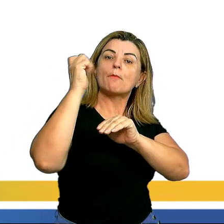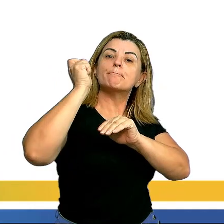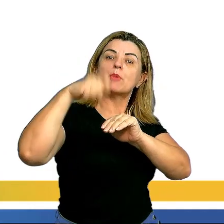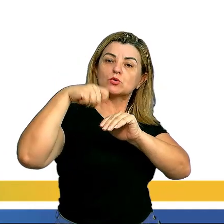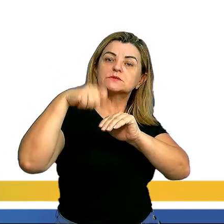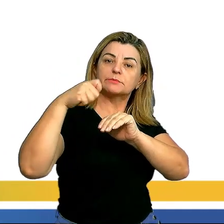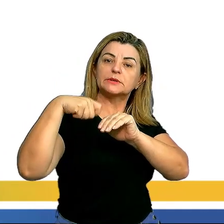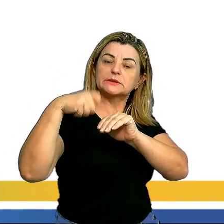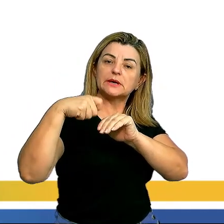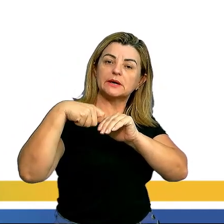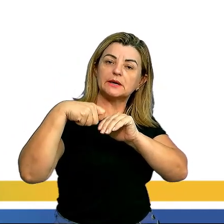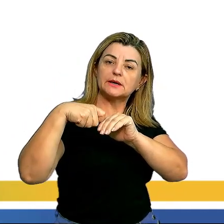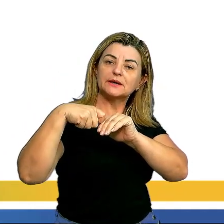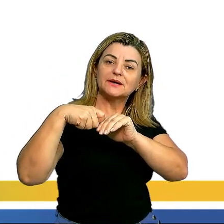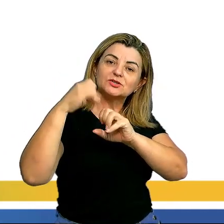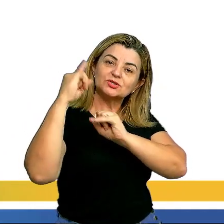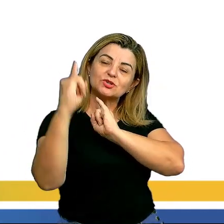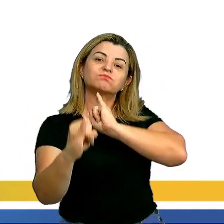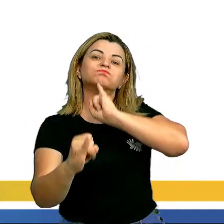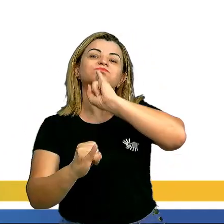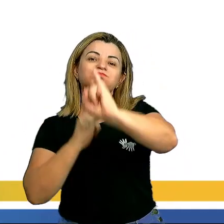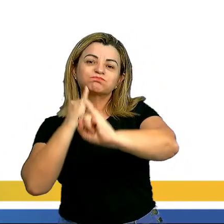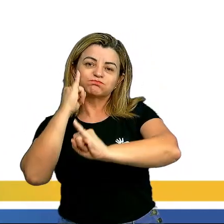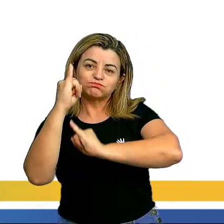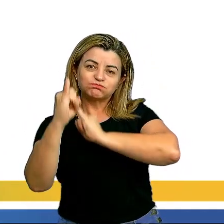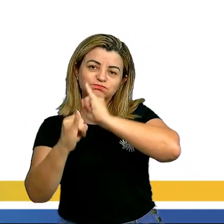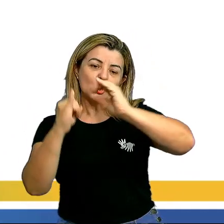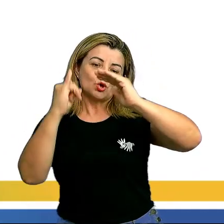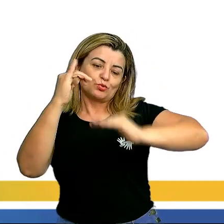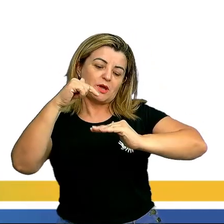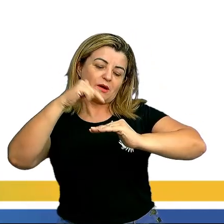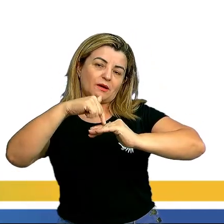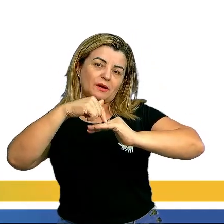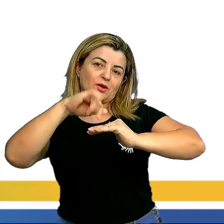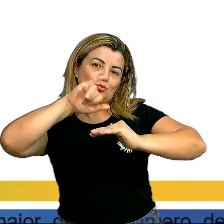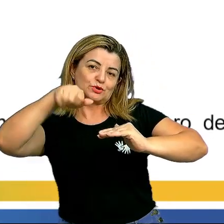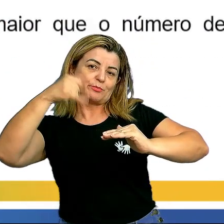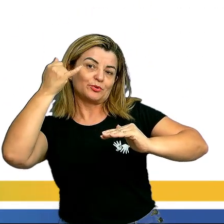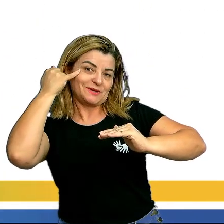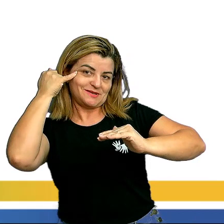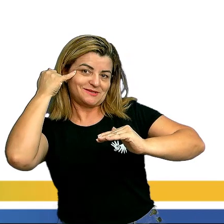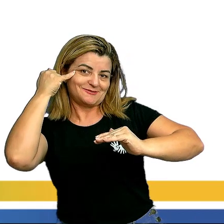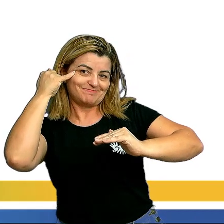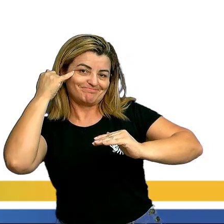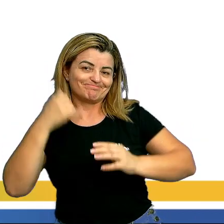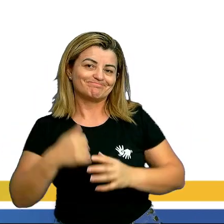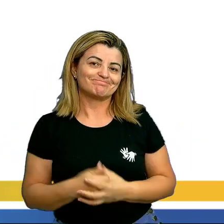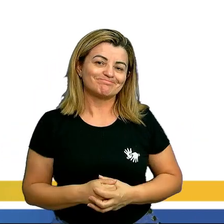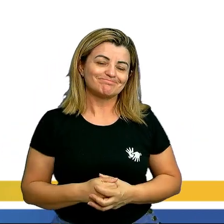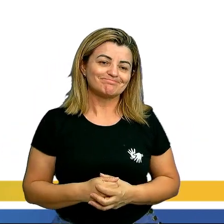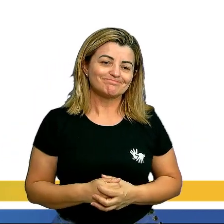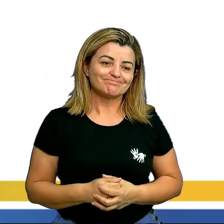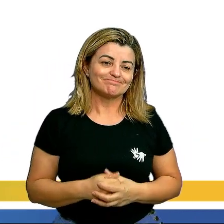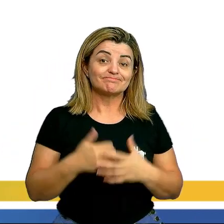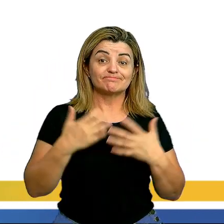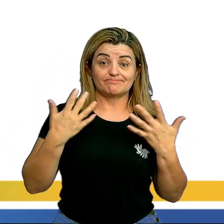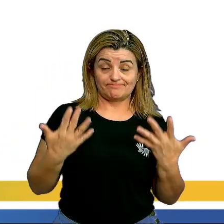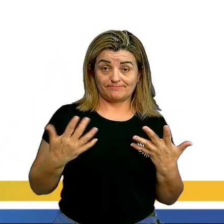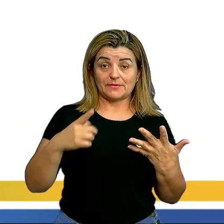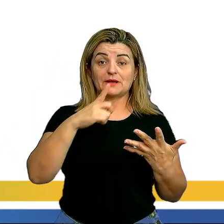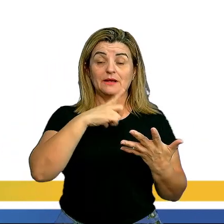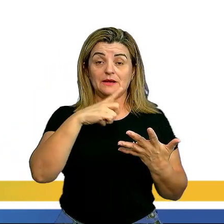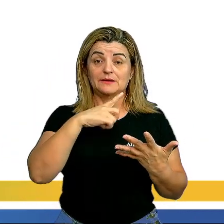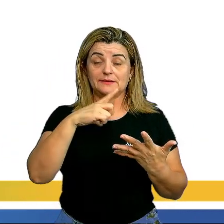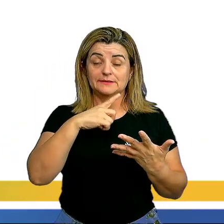de ser internauta do que o japonês sorteado. E aí, nós vamos